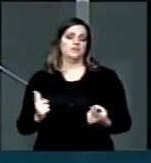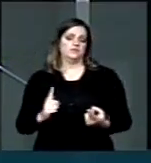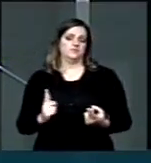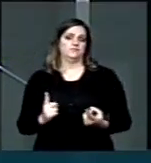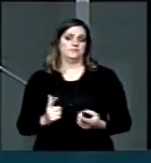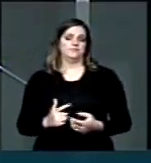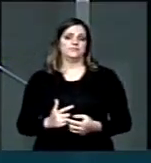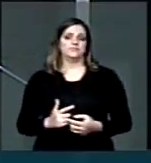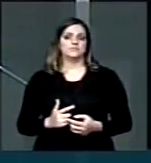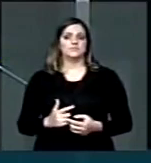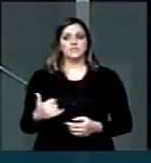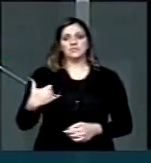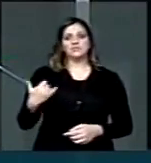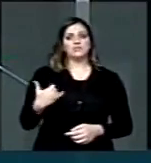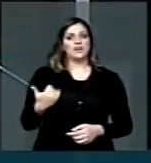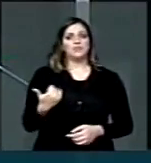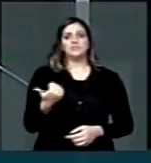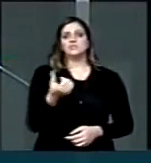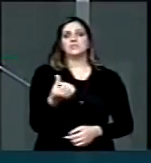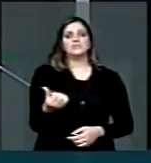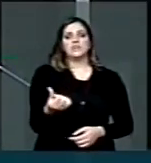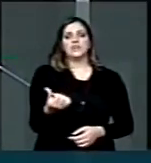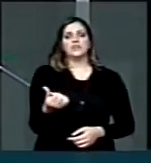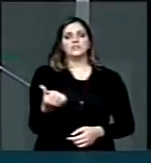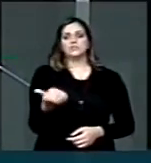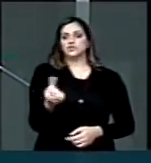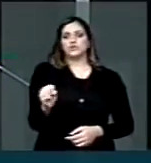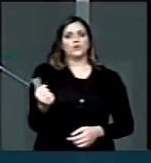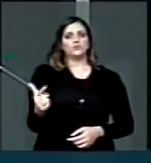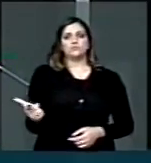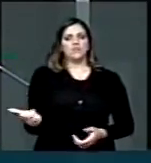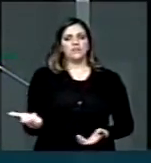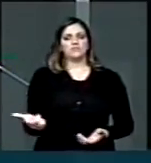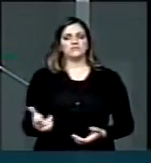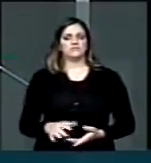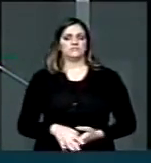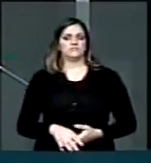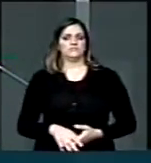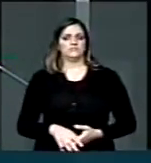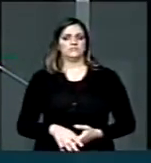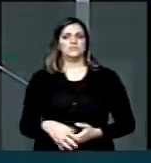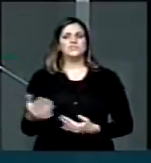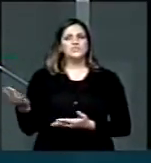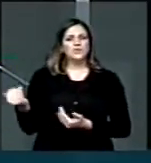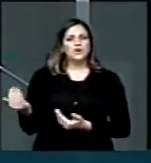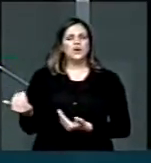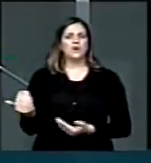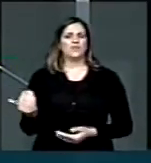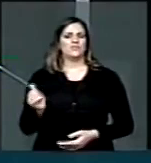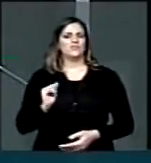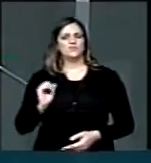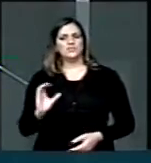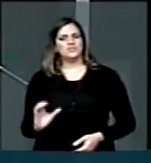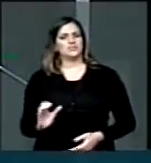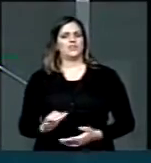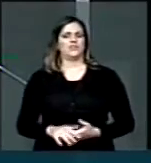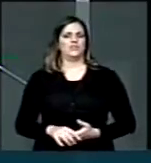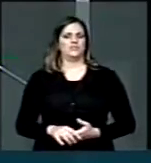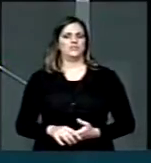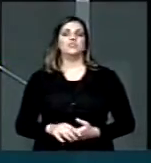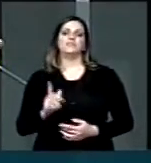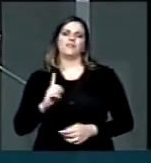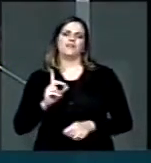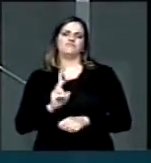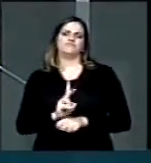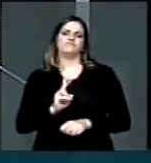por menores de 18 anos. E estes homens menores de 18 anos estão amparados